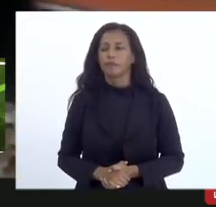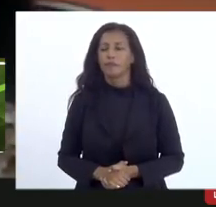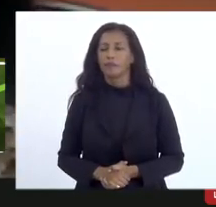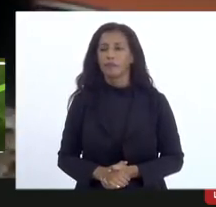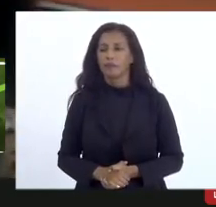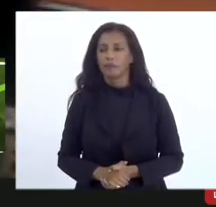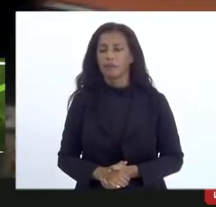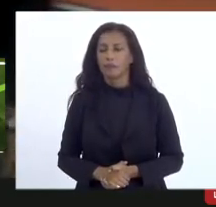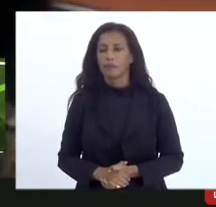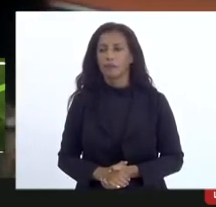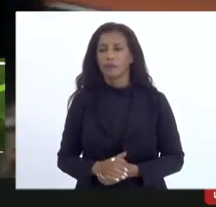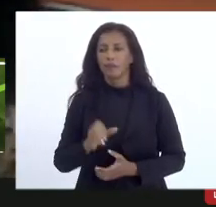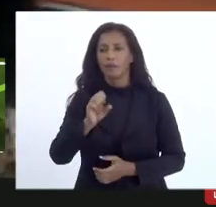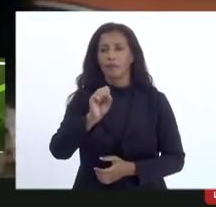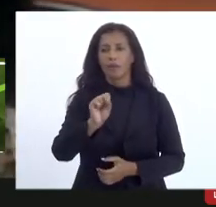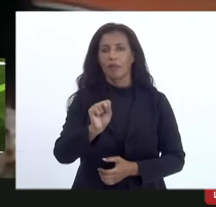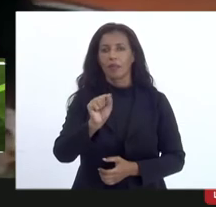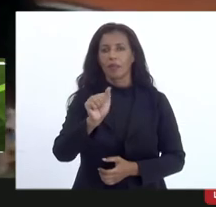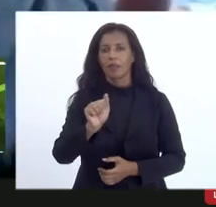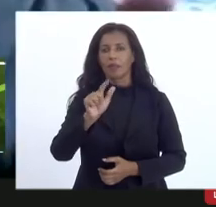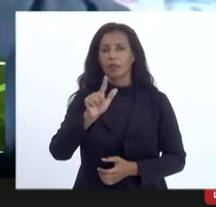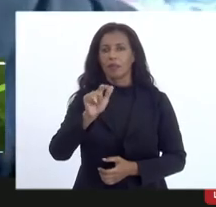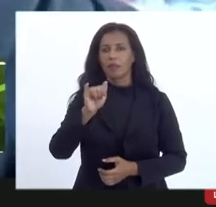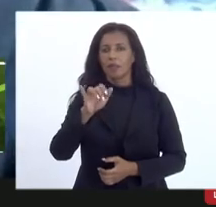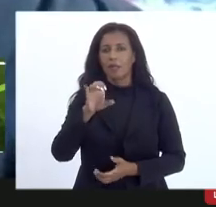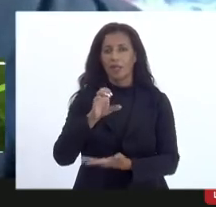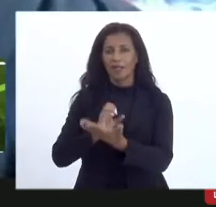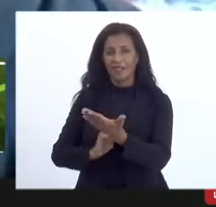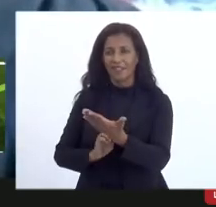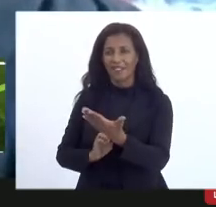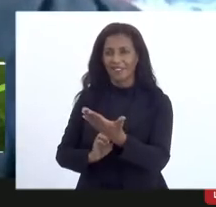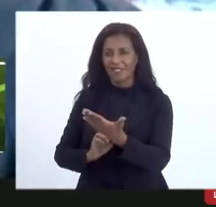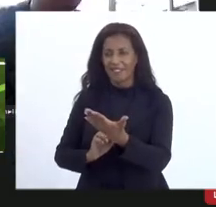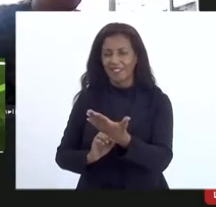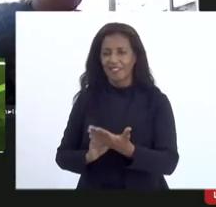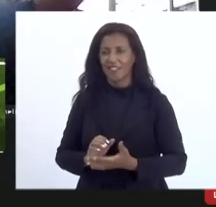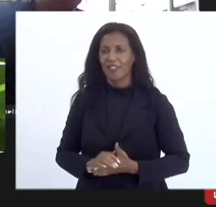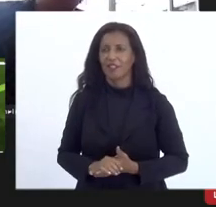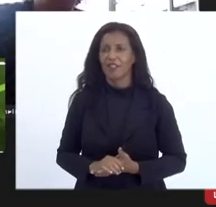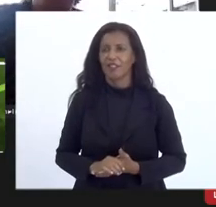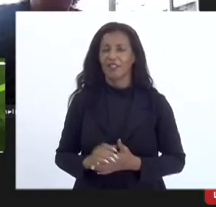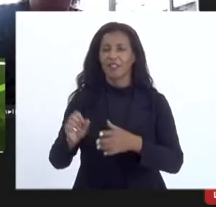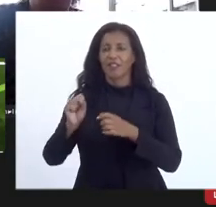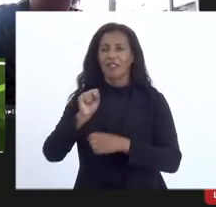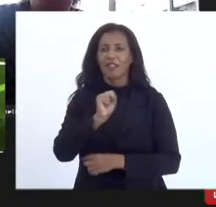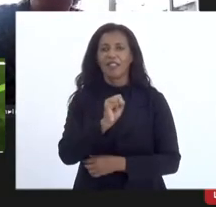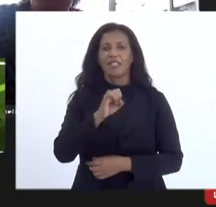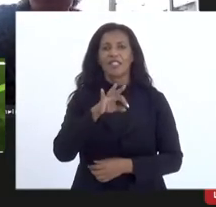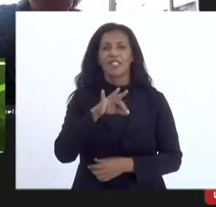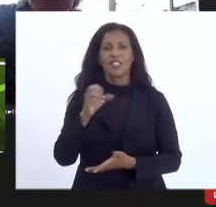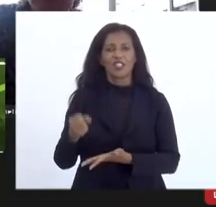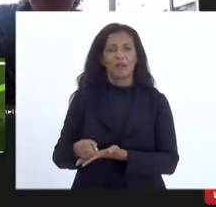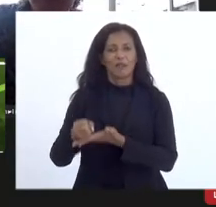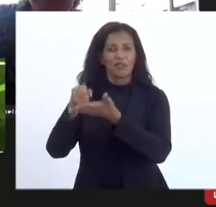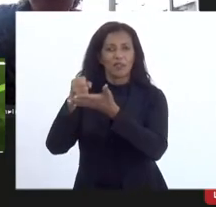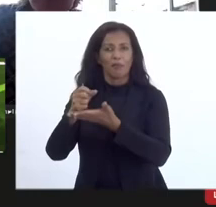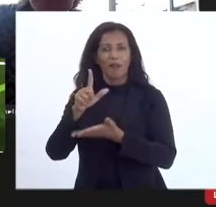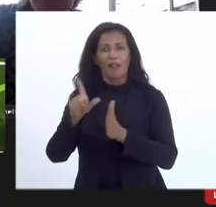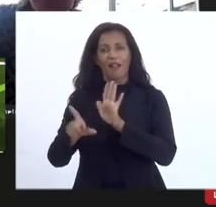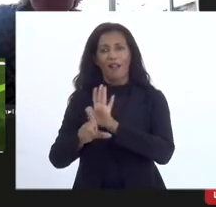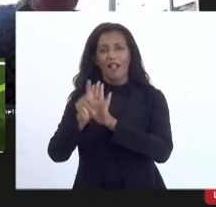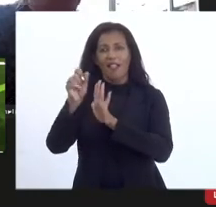sistema o Salic é sistema quem pediu o Salic é o sistema de apoio a lei de